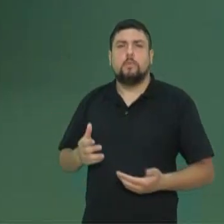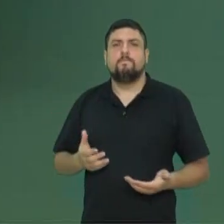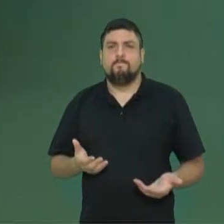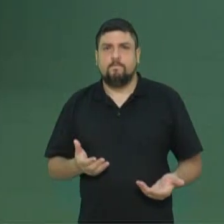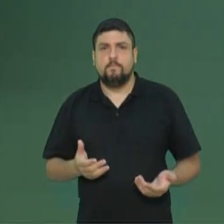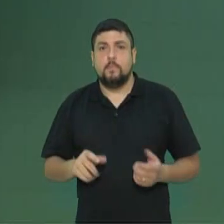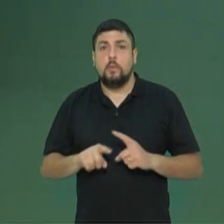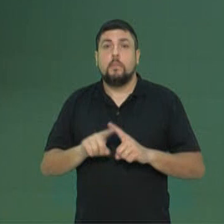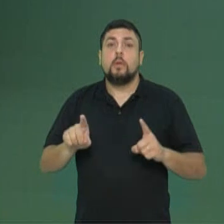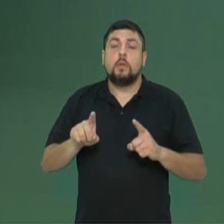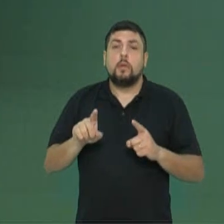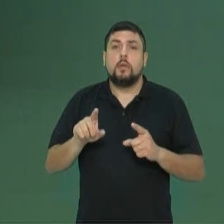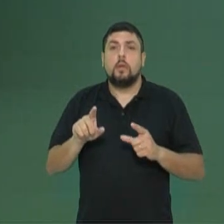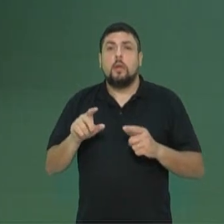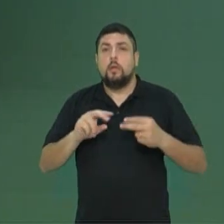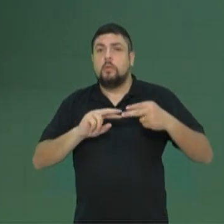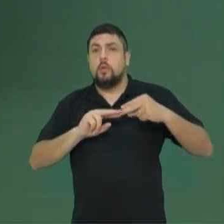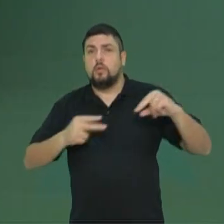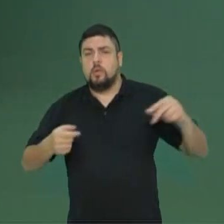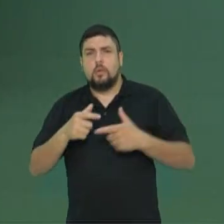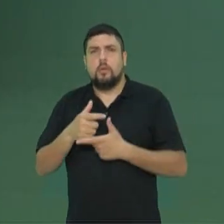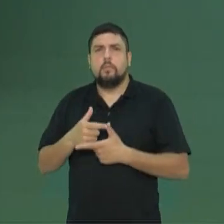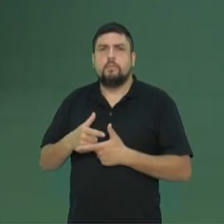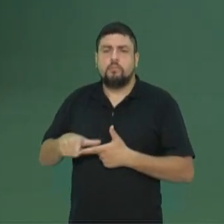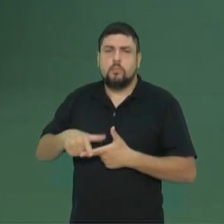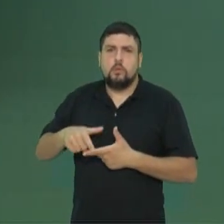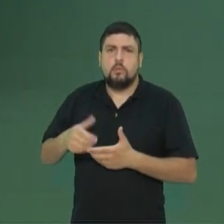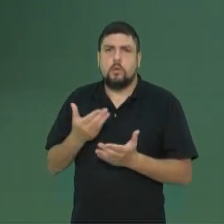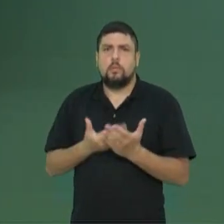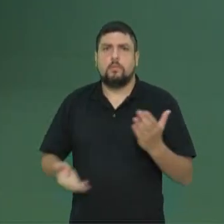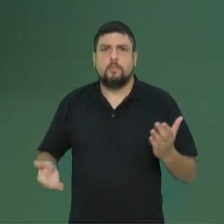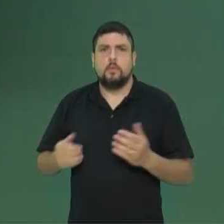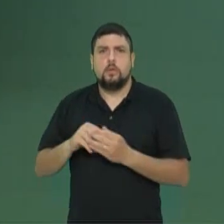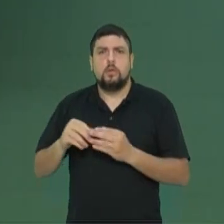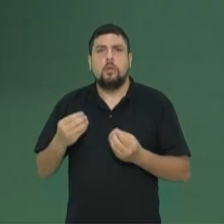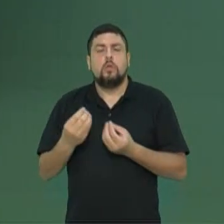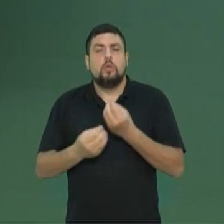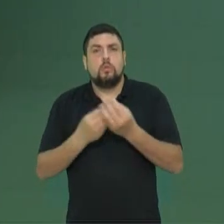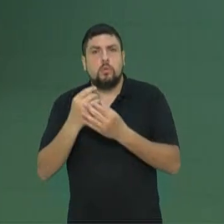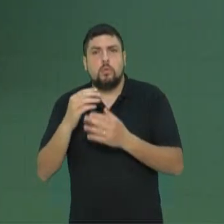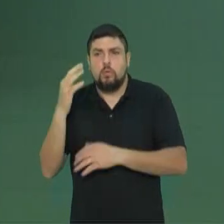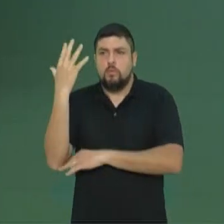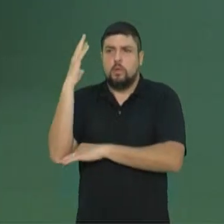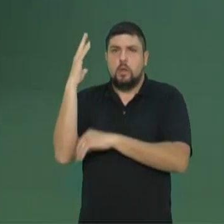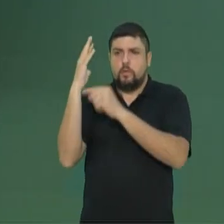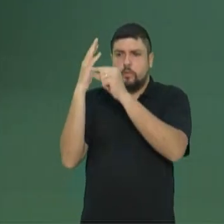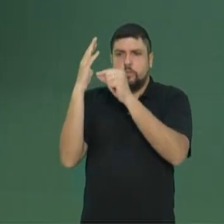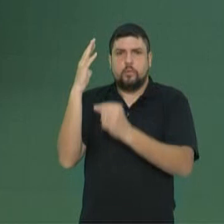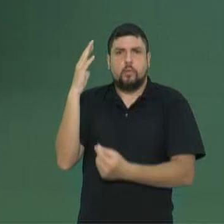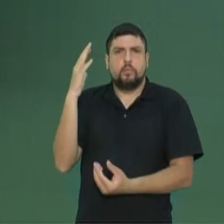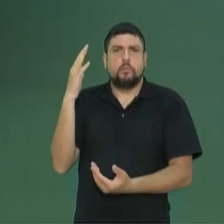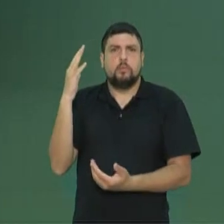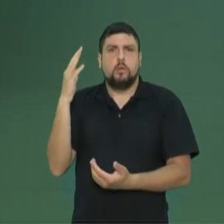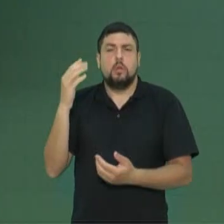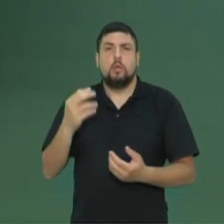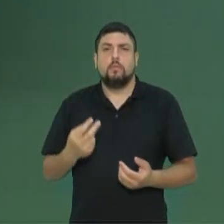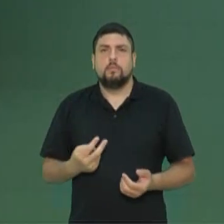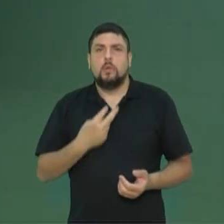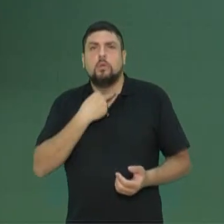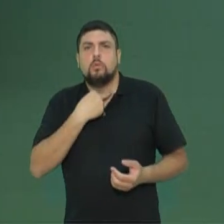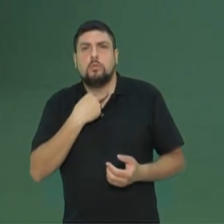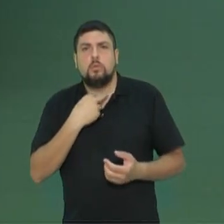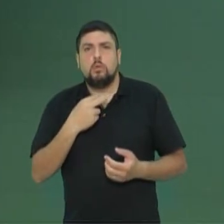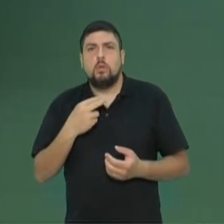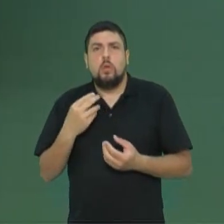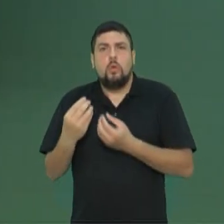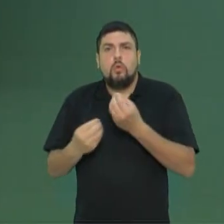genético está sendo perdido. E eu preciso de diversidade genética, não preciso só de quantidade de indivíduos. Não adianta eu pegar uma araucária, fazer milhares de mudas